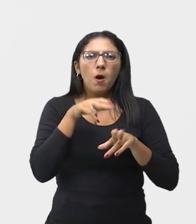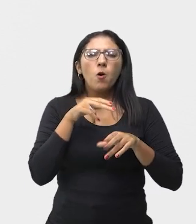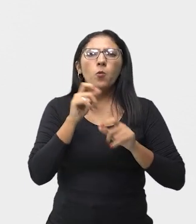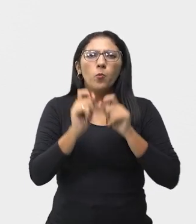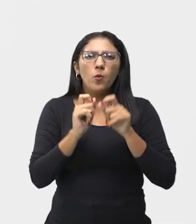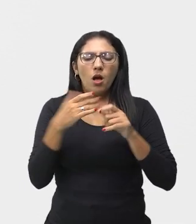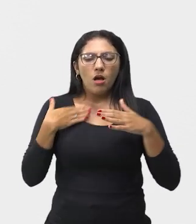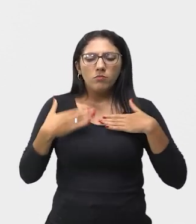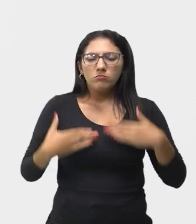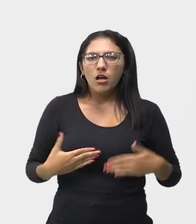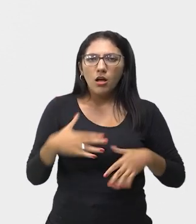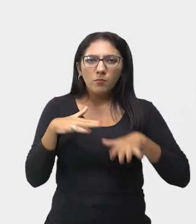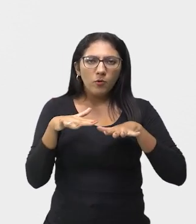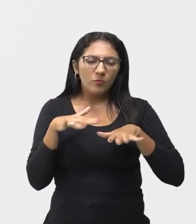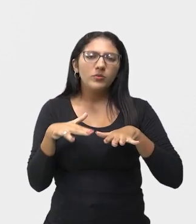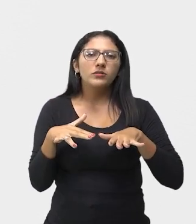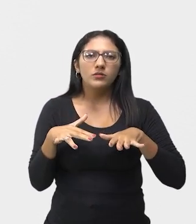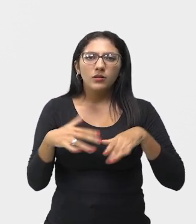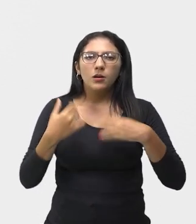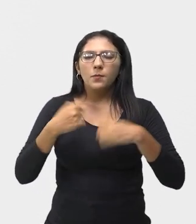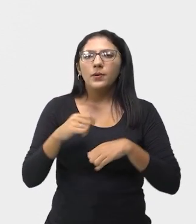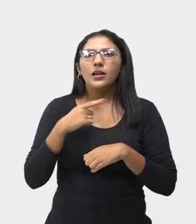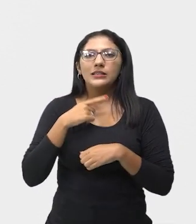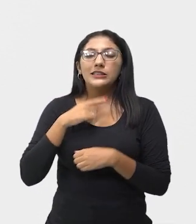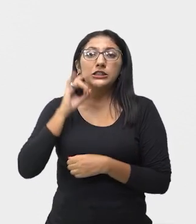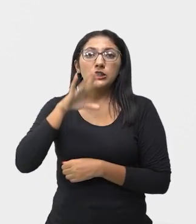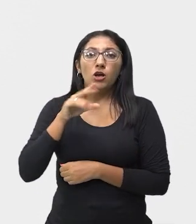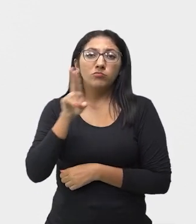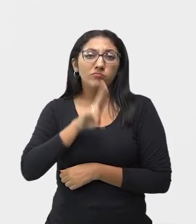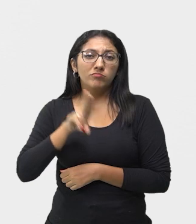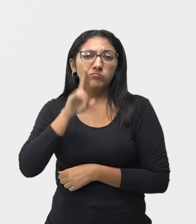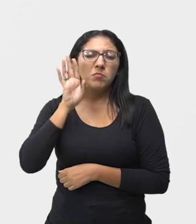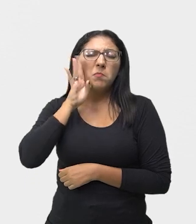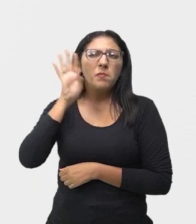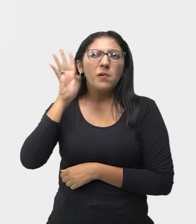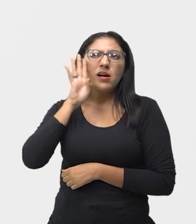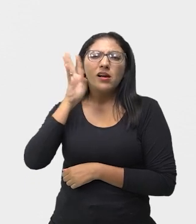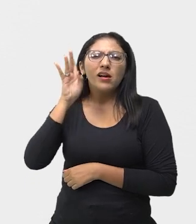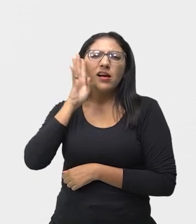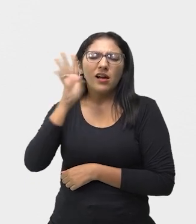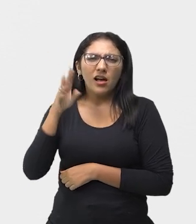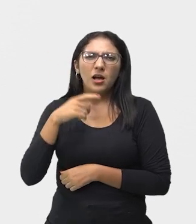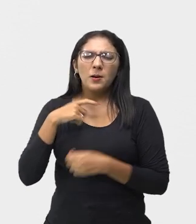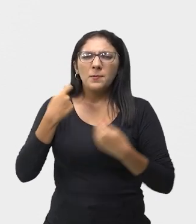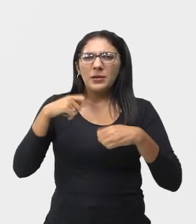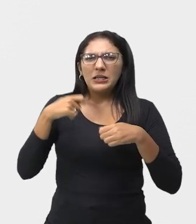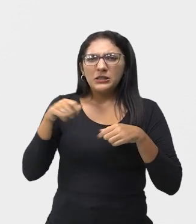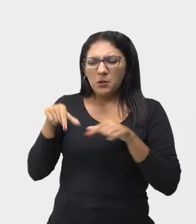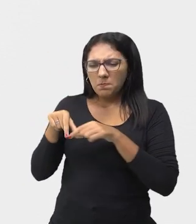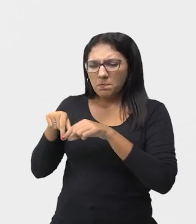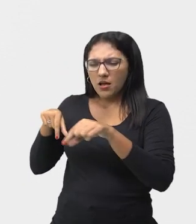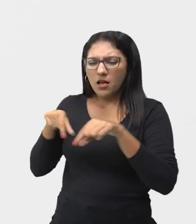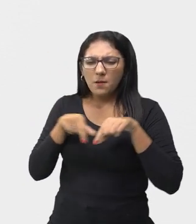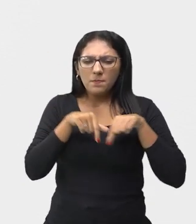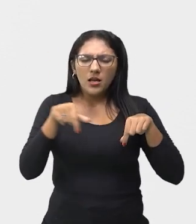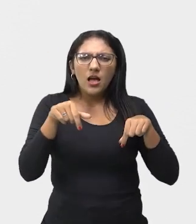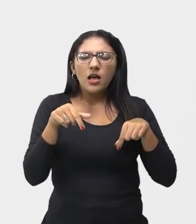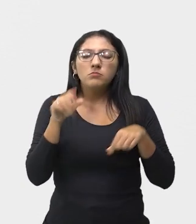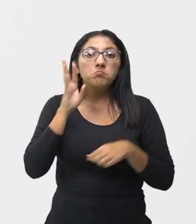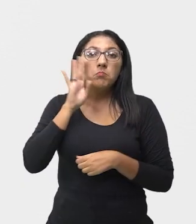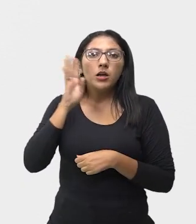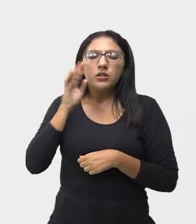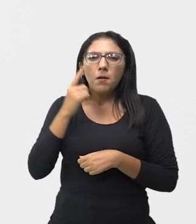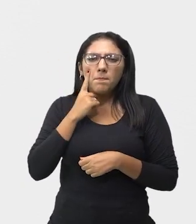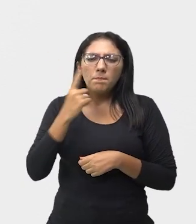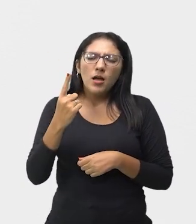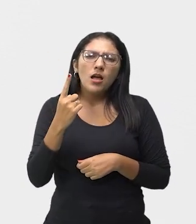corporais. Então, quer dizer, vai ser imaginário ali aquela ponte, ele vai segurar na corda, ele vai passar, vai